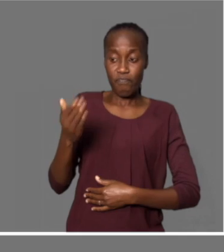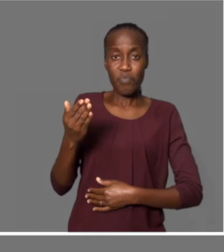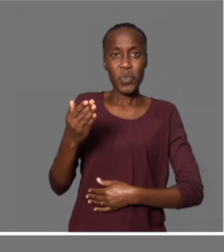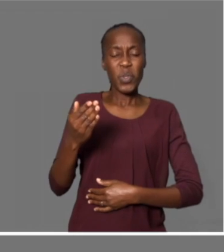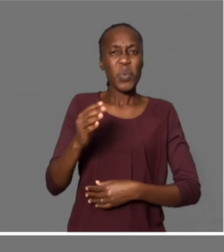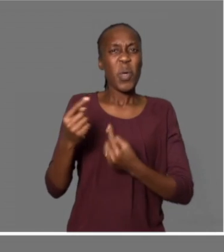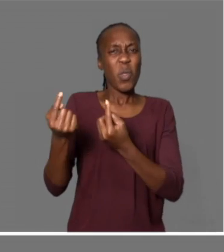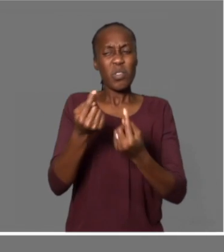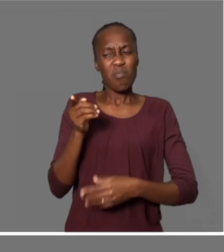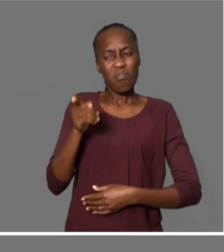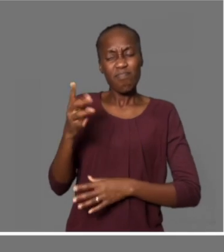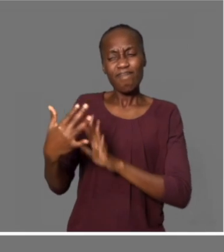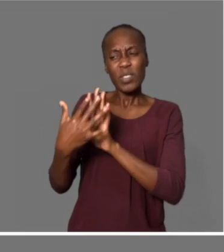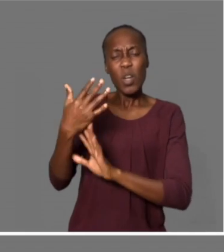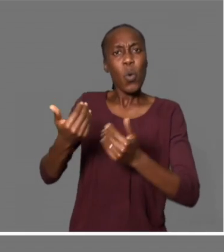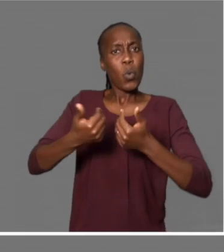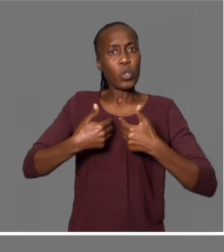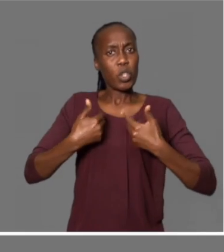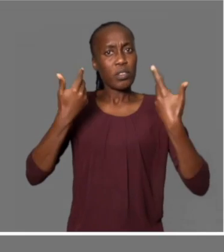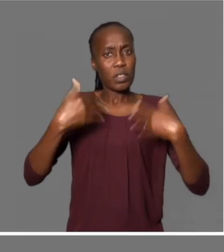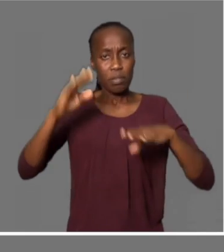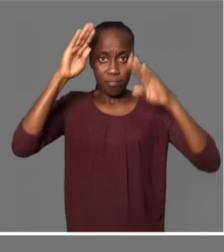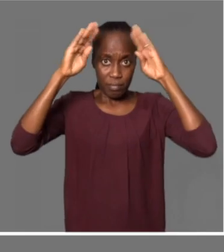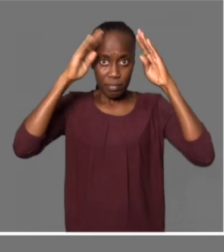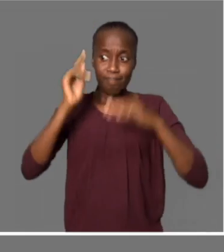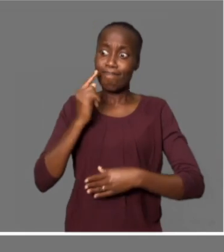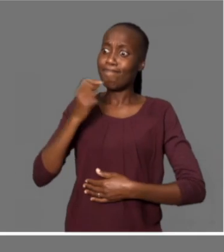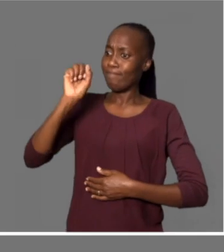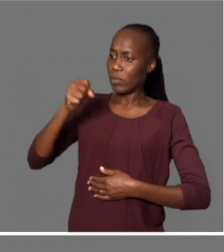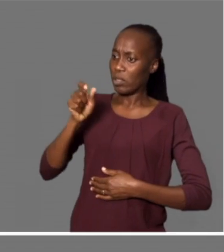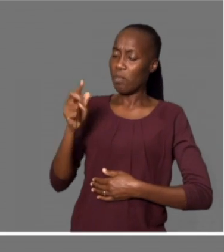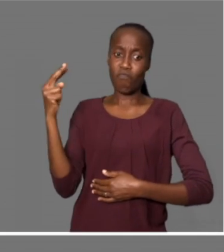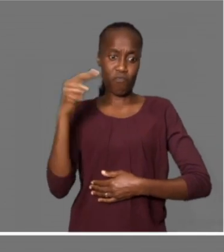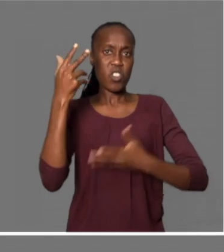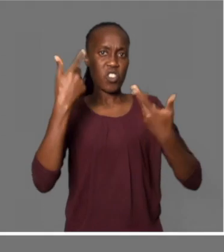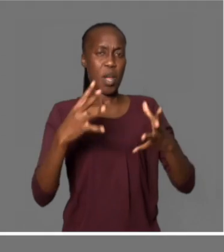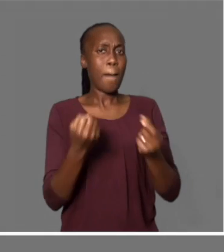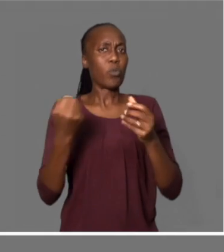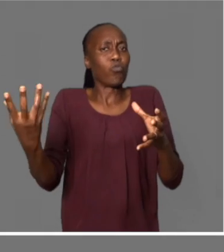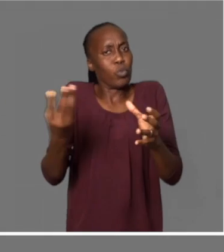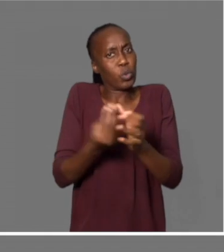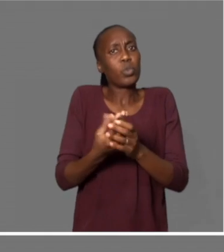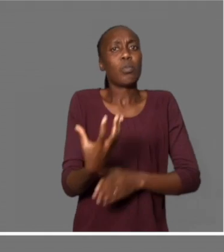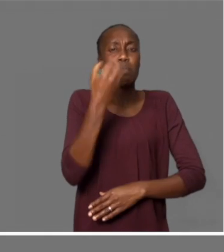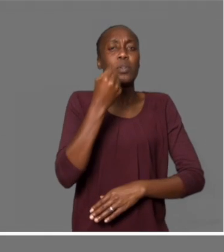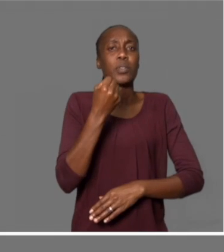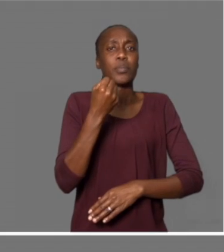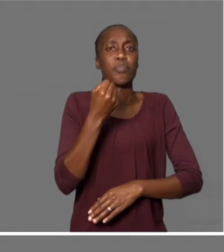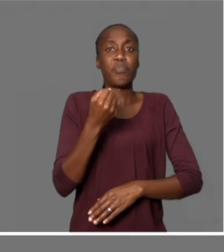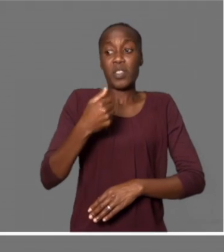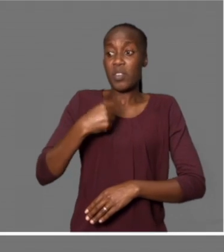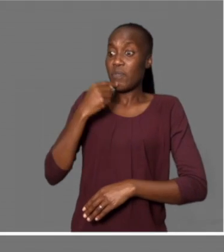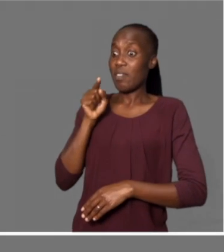que apareceu aí no Facebook e tal, assim, assim, assim, disse, por acaso vir, não sei o quanto, disse, não, podes contar comigo, vamos. E, na altura, ele disse, olha, eu não o virei sozinho,